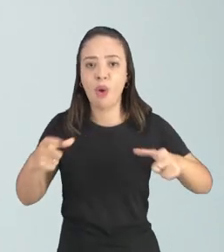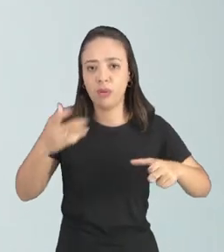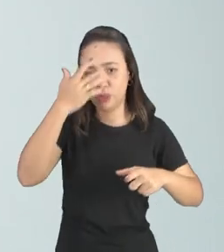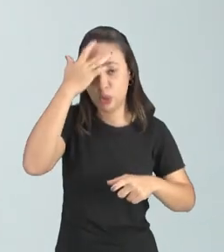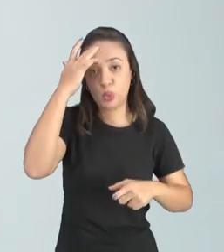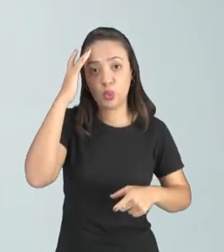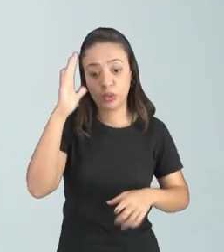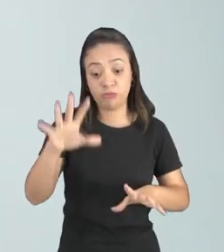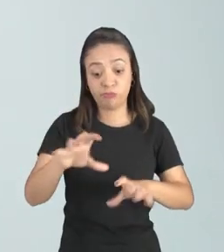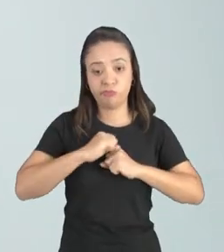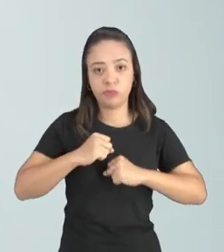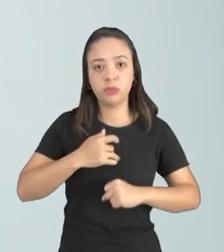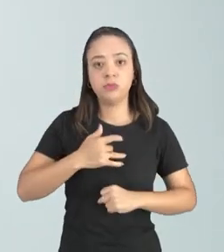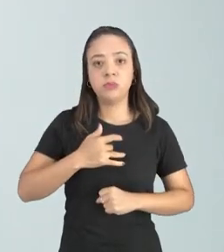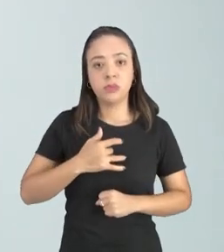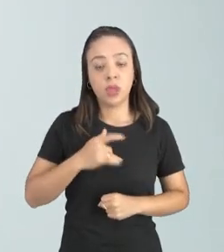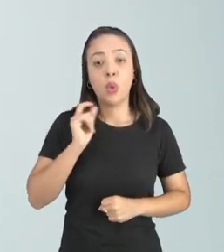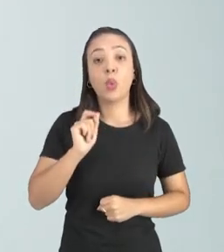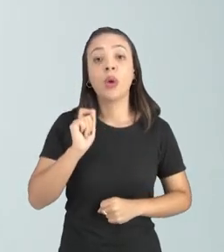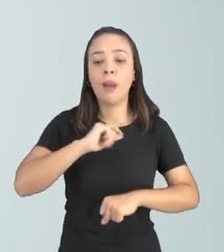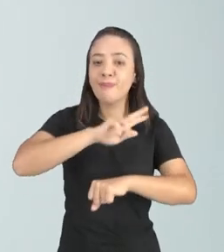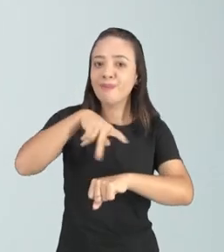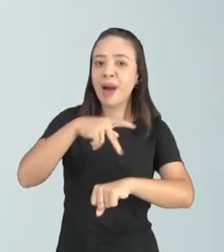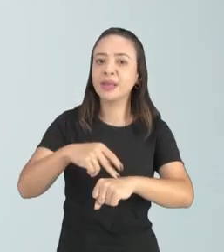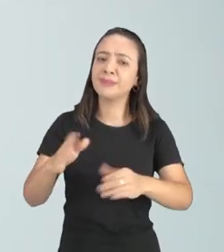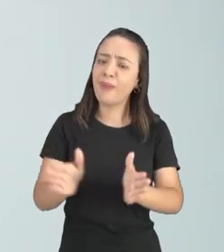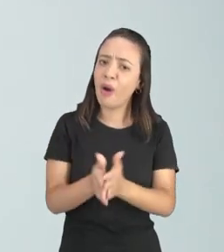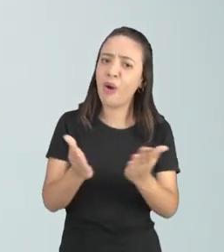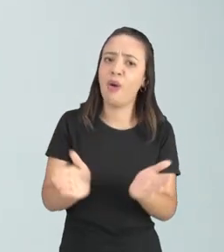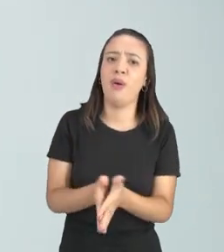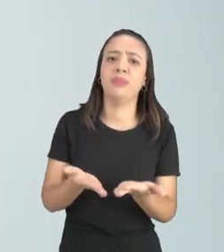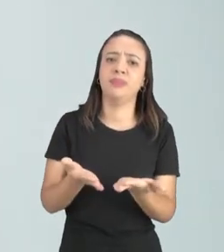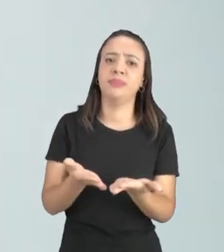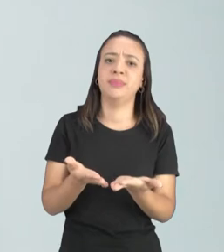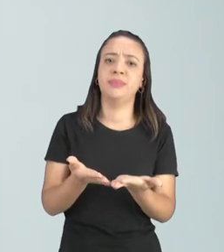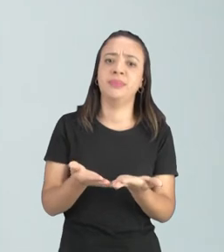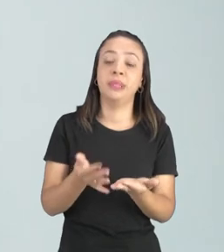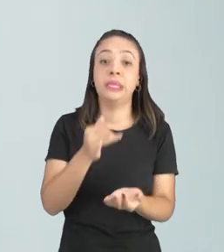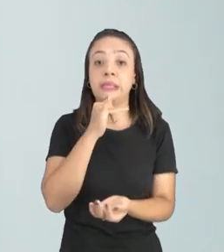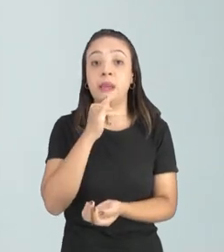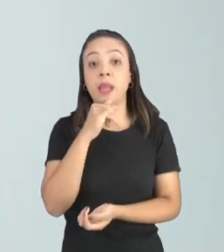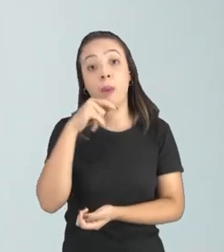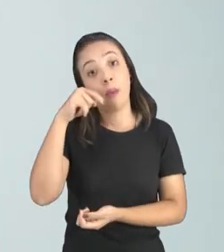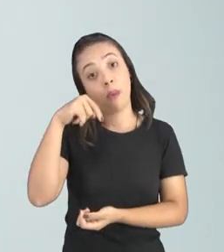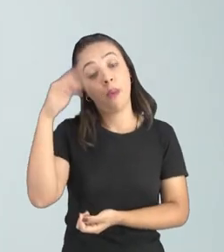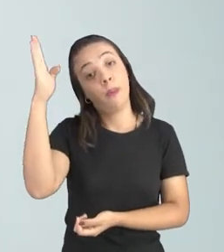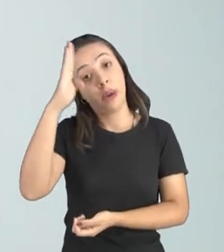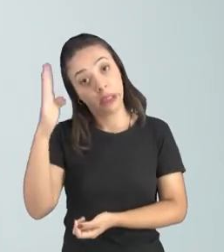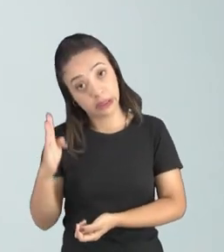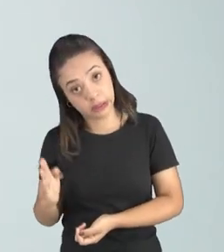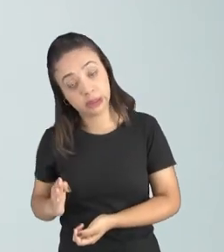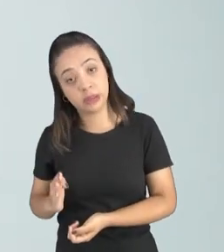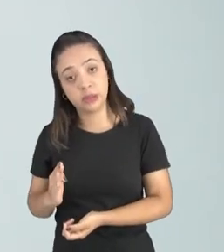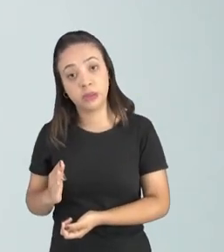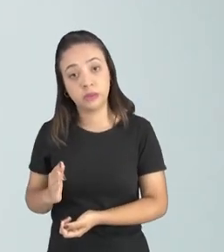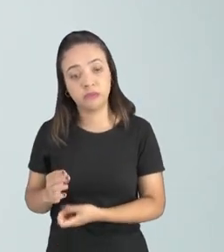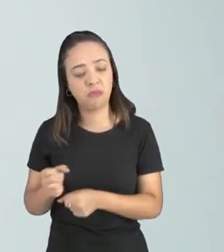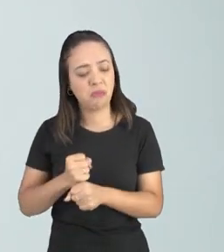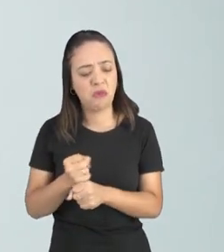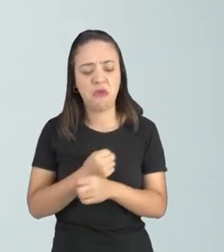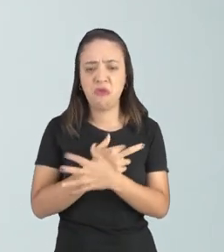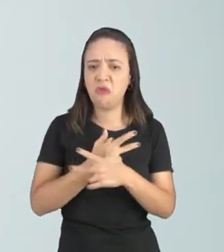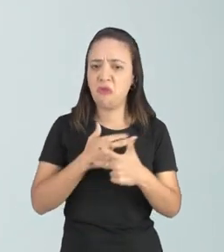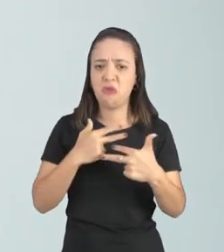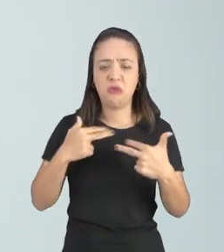países menos desenvolvidos né é lógico que o brasil que nem falei para você no começo da aula foi por muito tempo